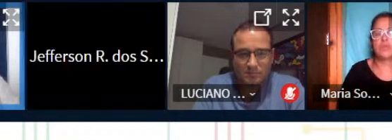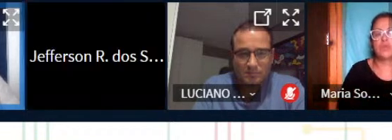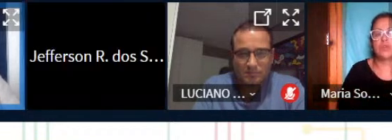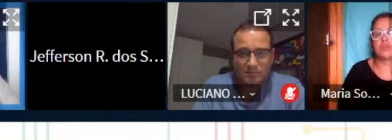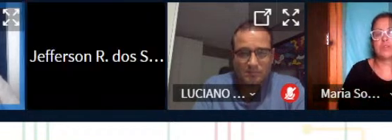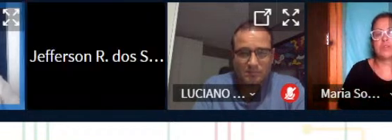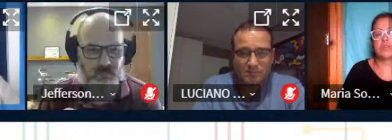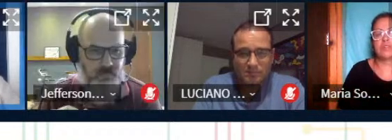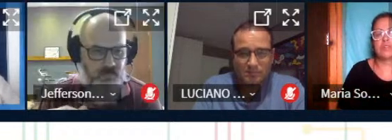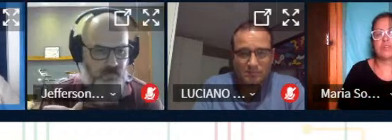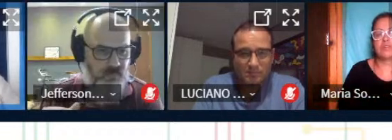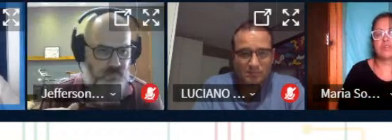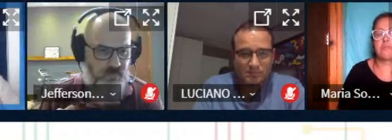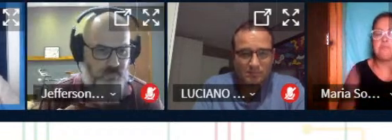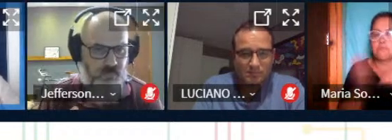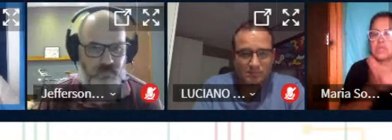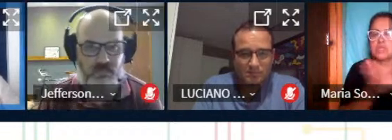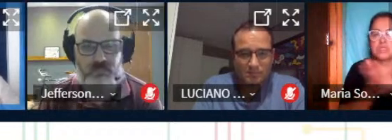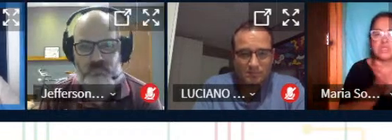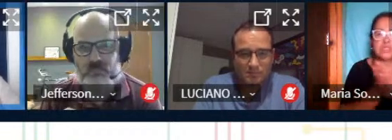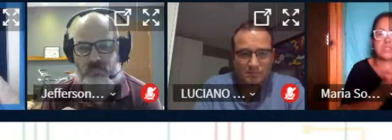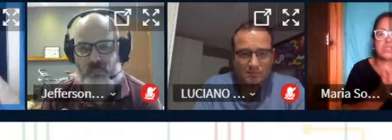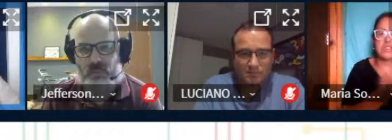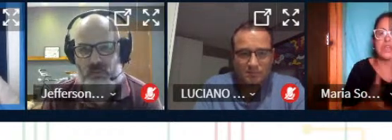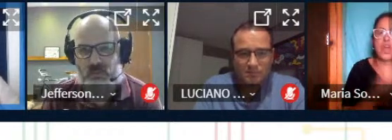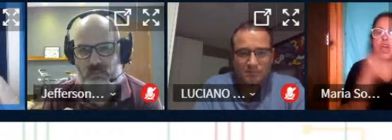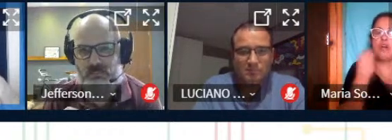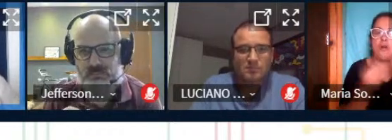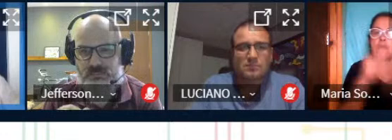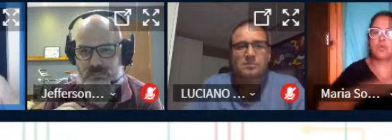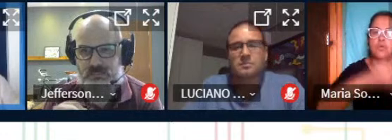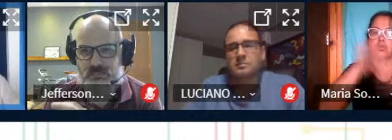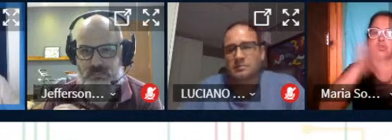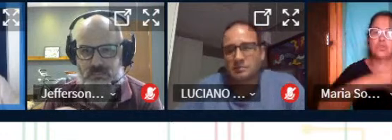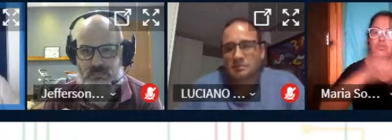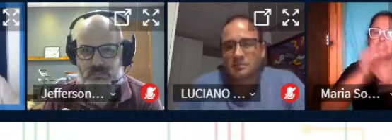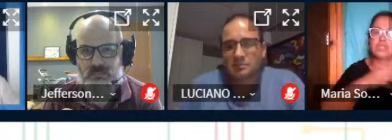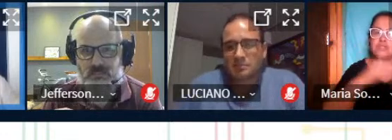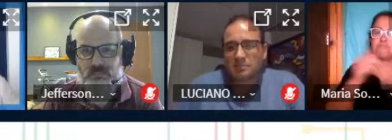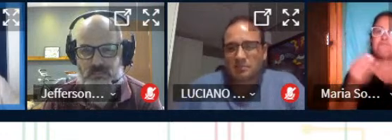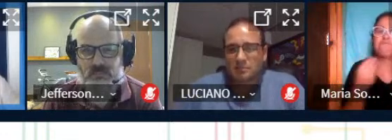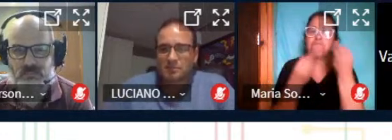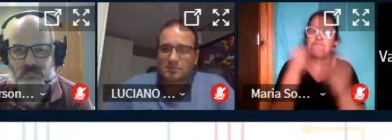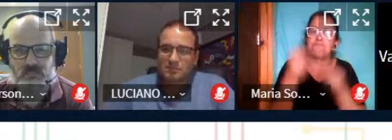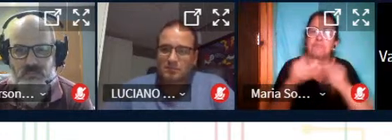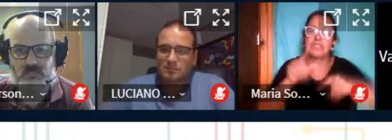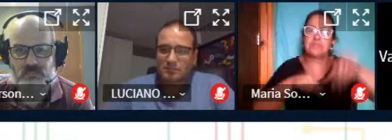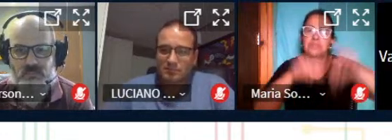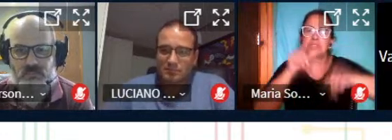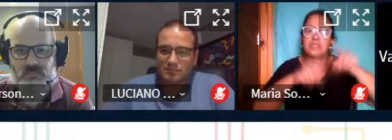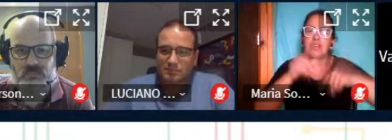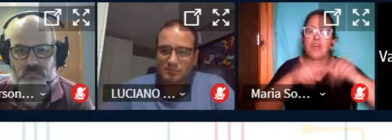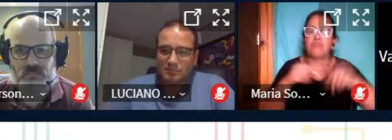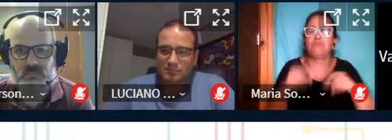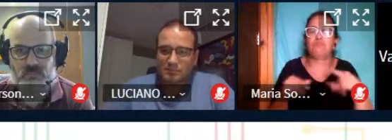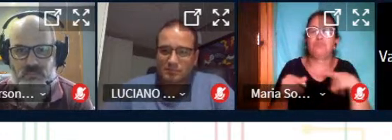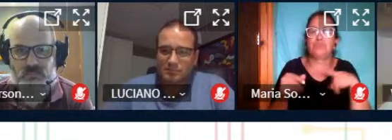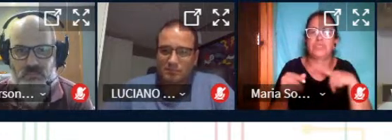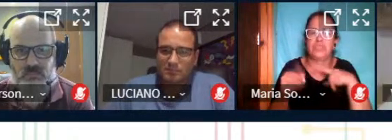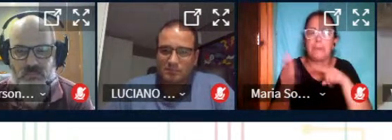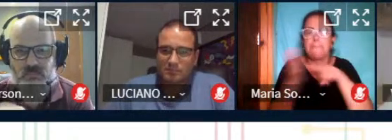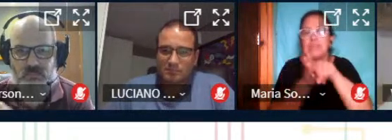uma de certa forma pesquisando como fazer isso como vai construir esse recurso e aí nós temos certa maneira imersa a